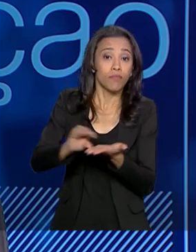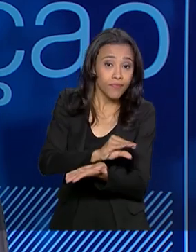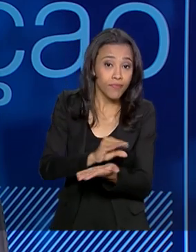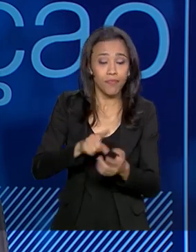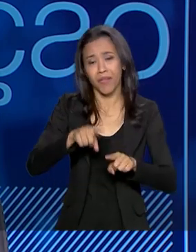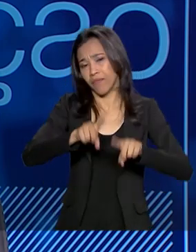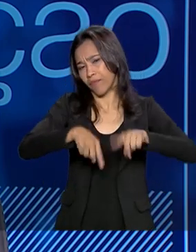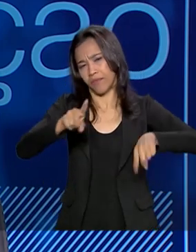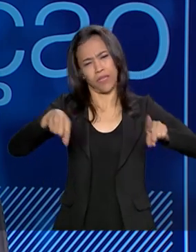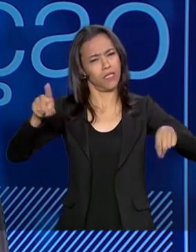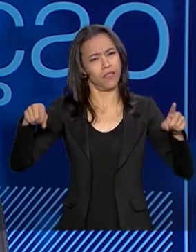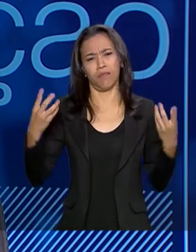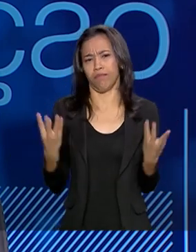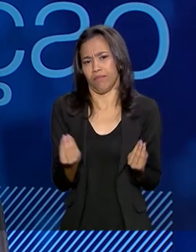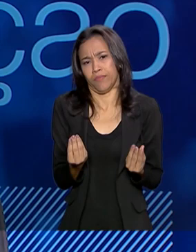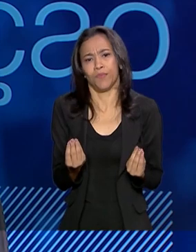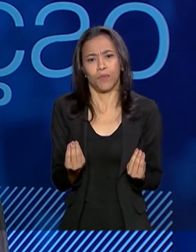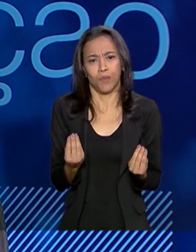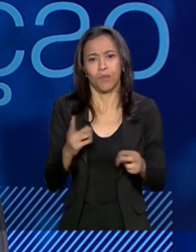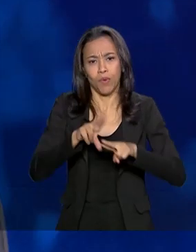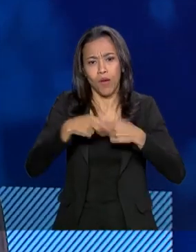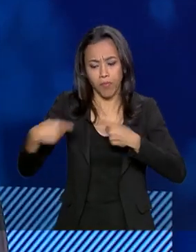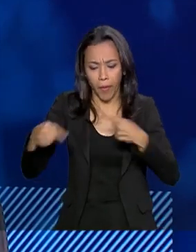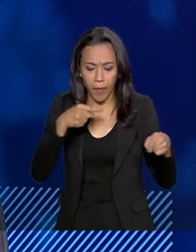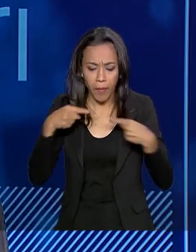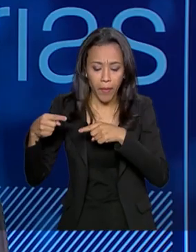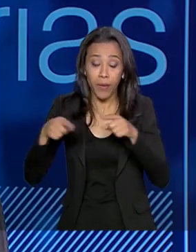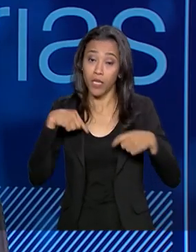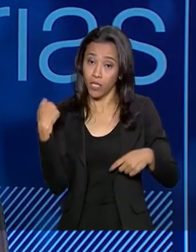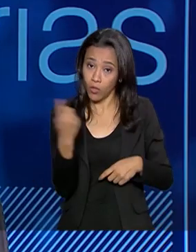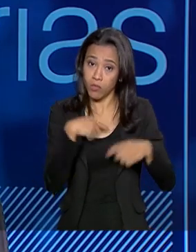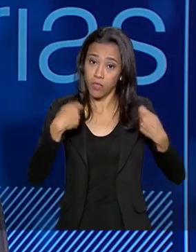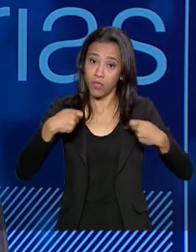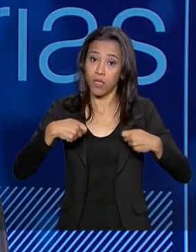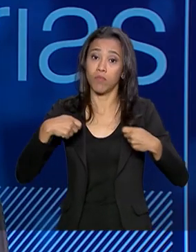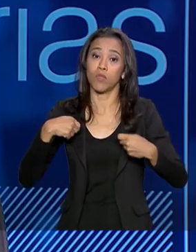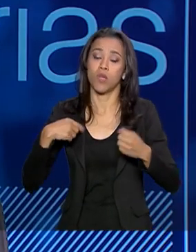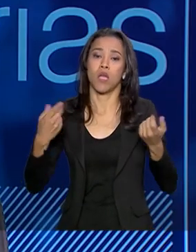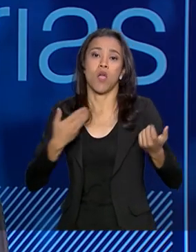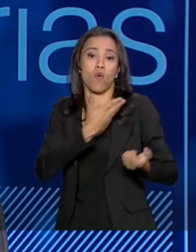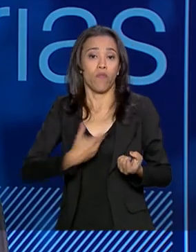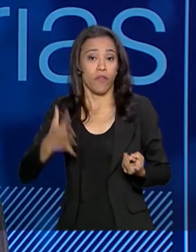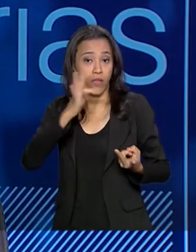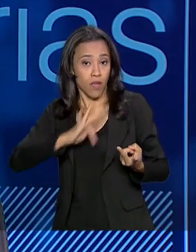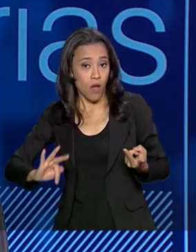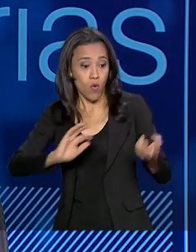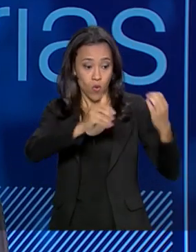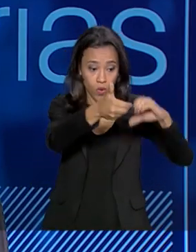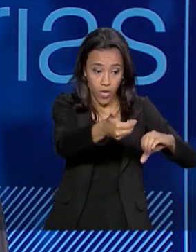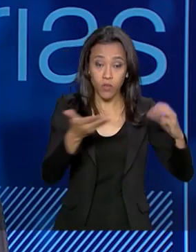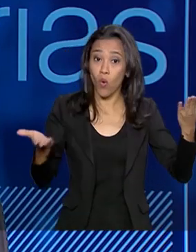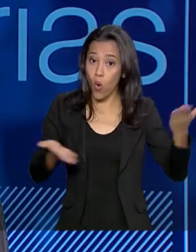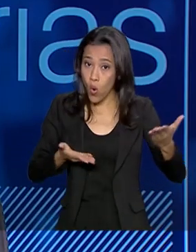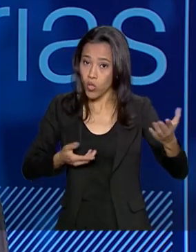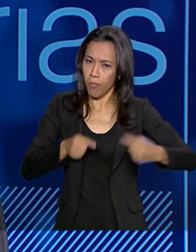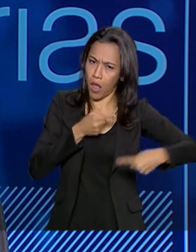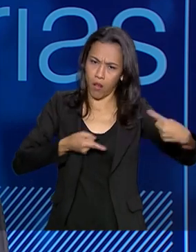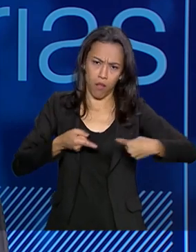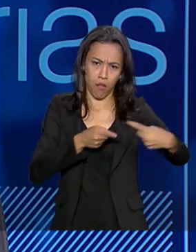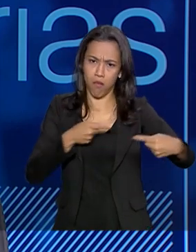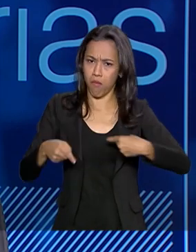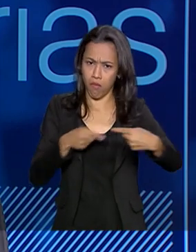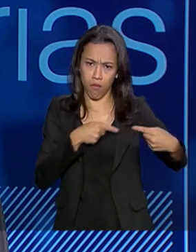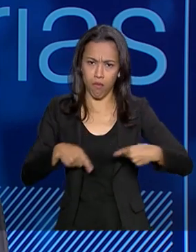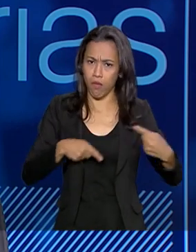Varia muito em função das discussões e a gente tem que buscar no governo federal e junto com o Congresso, está acontecendo essa discussão hoje do licenciamento ambiental,